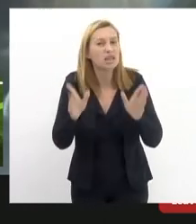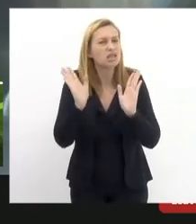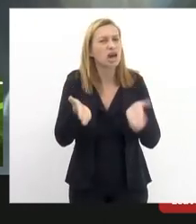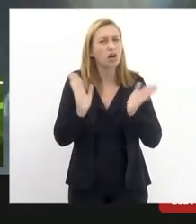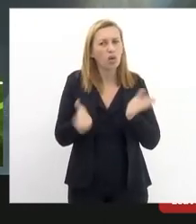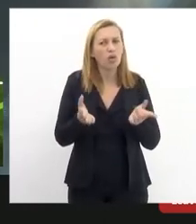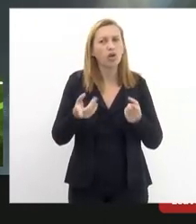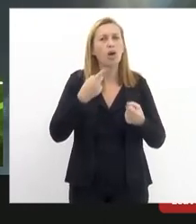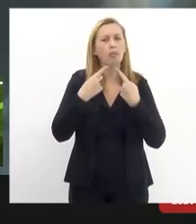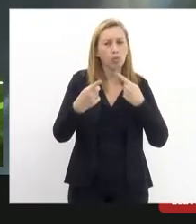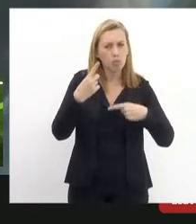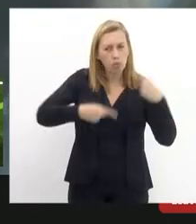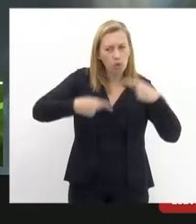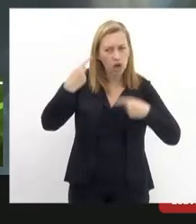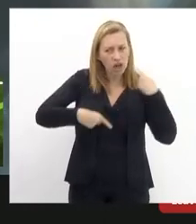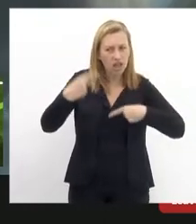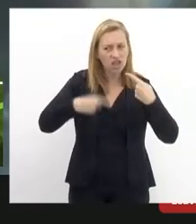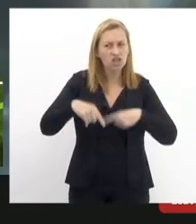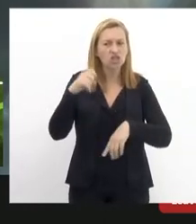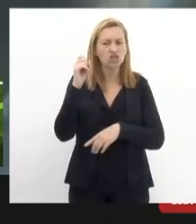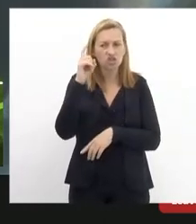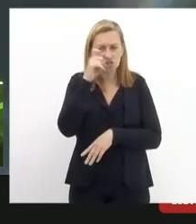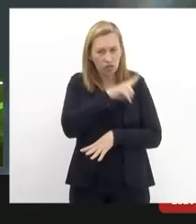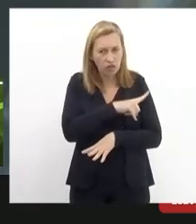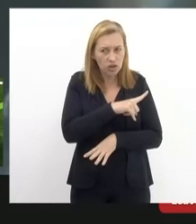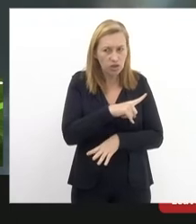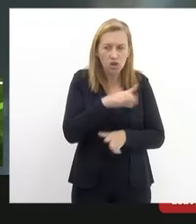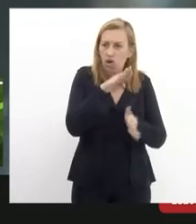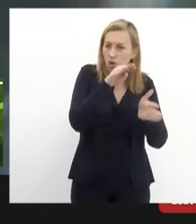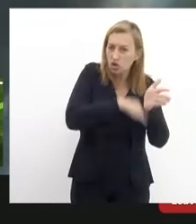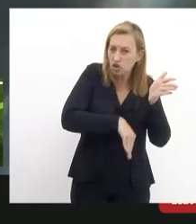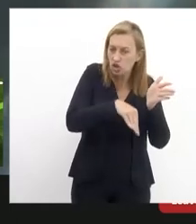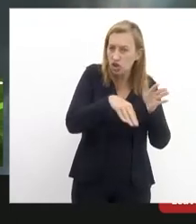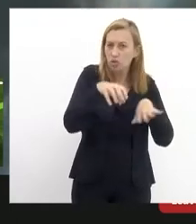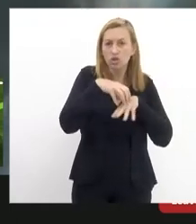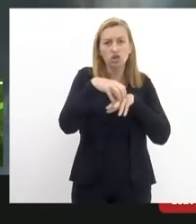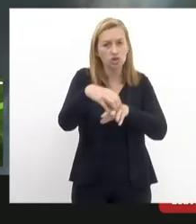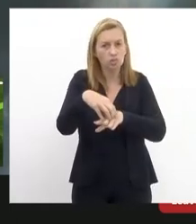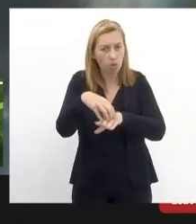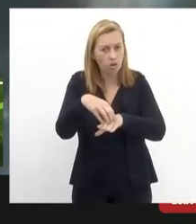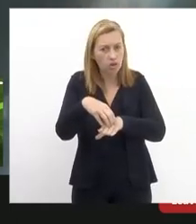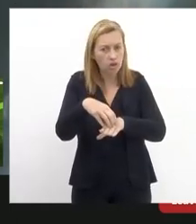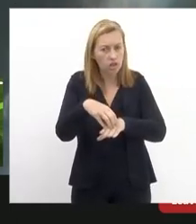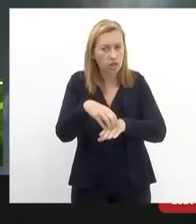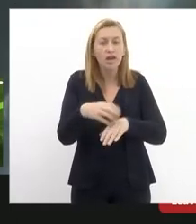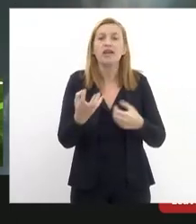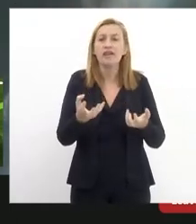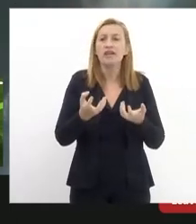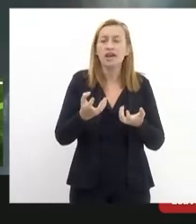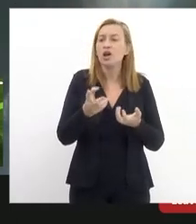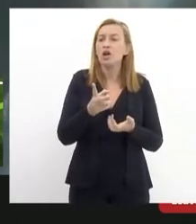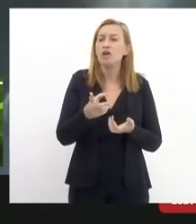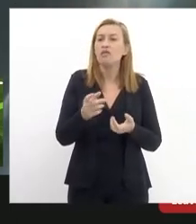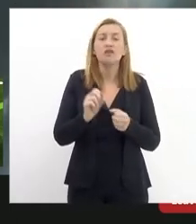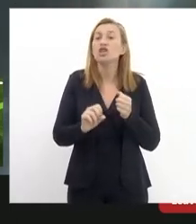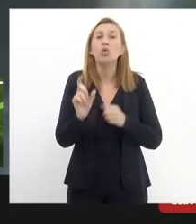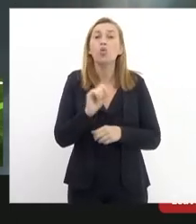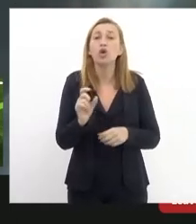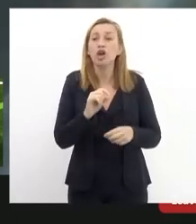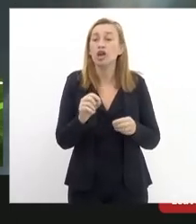uma política perversa do estado quando tira esse transporte ele quer fazer com que a